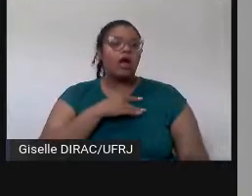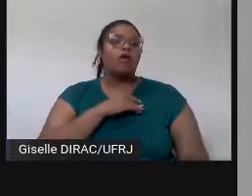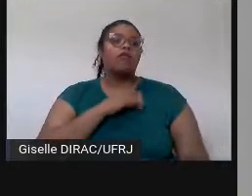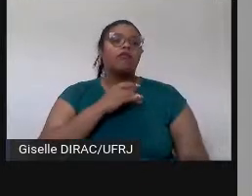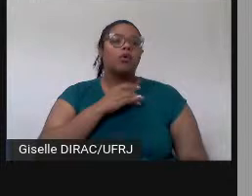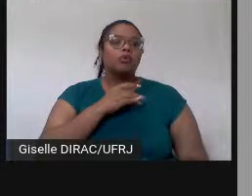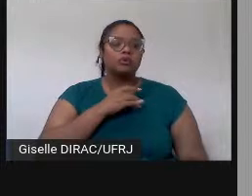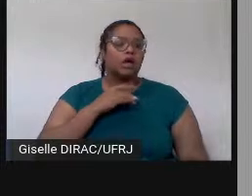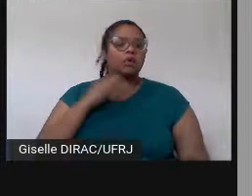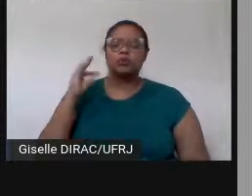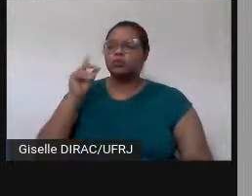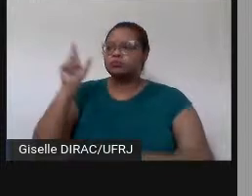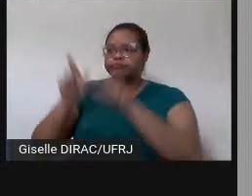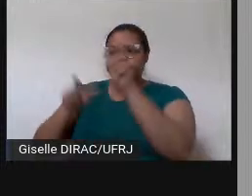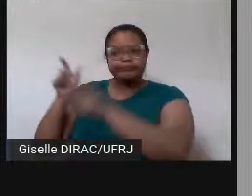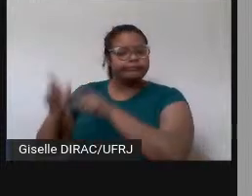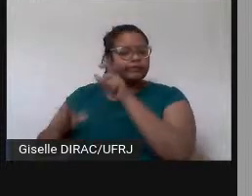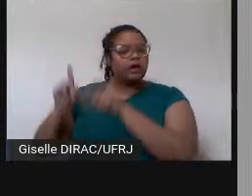integrantes são voluntários.